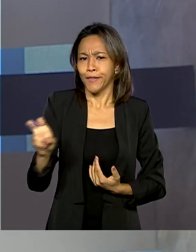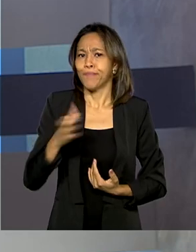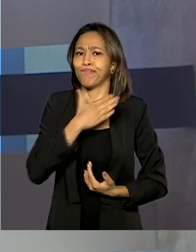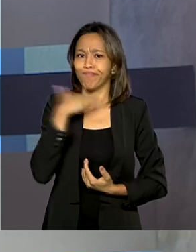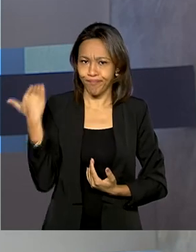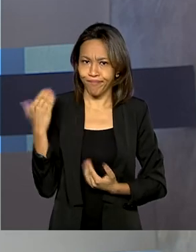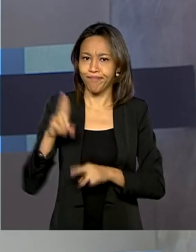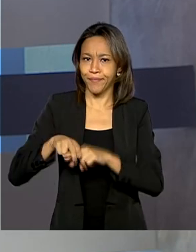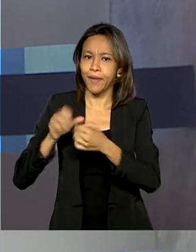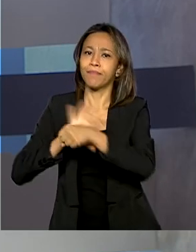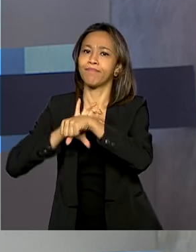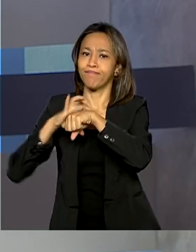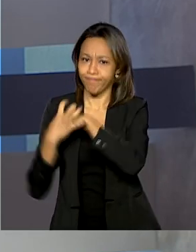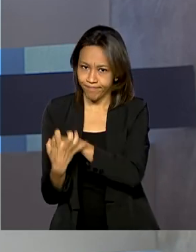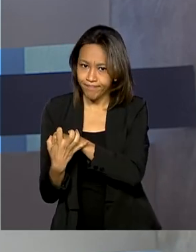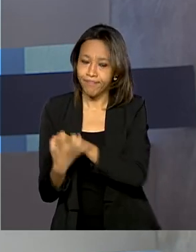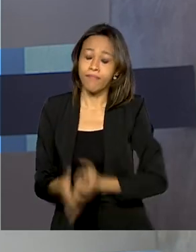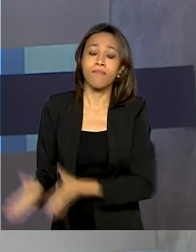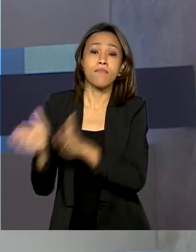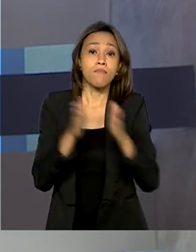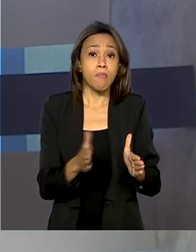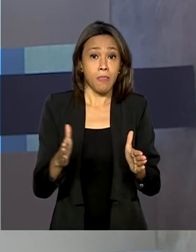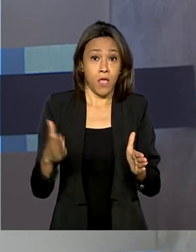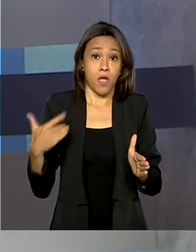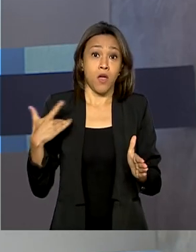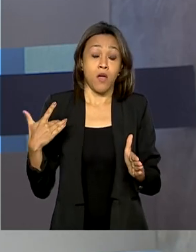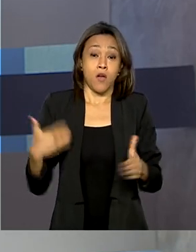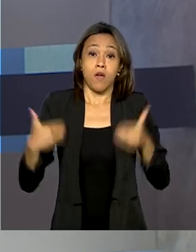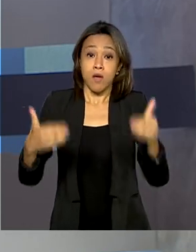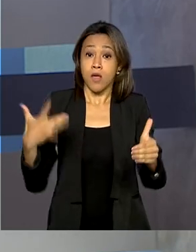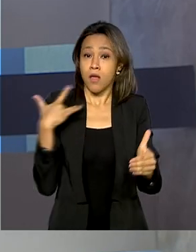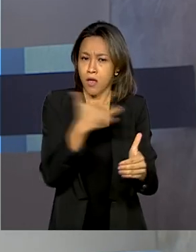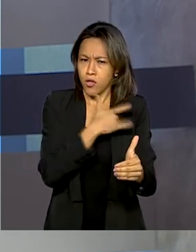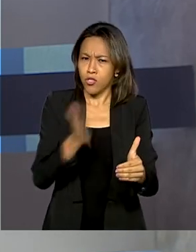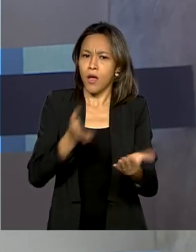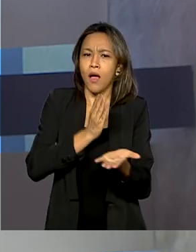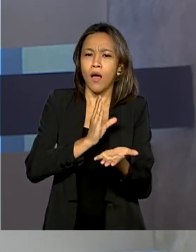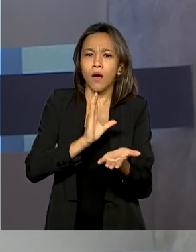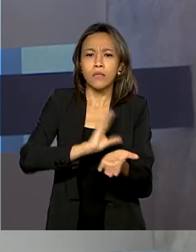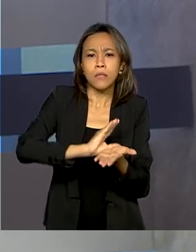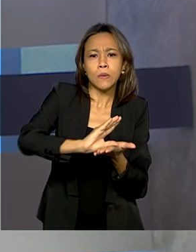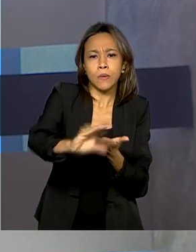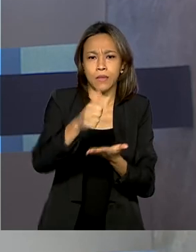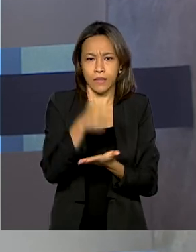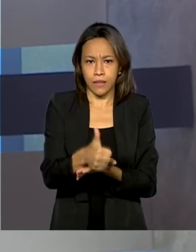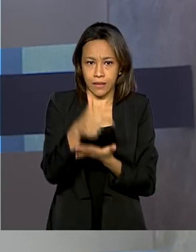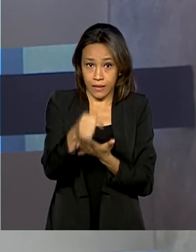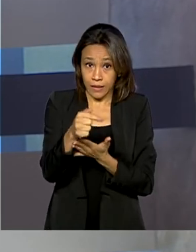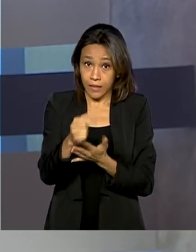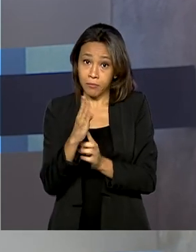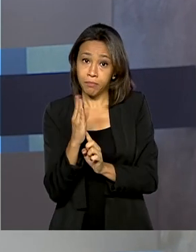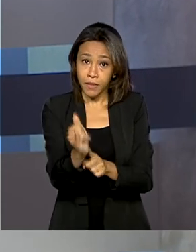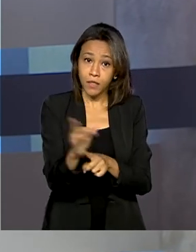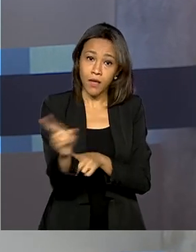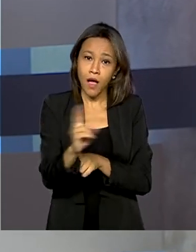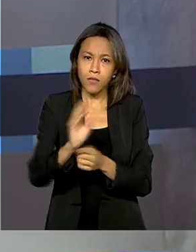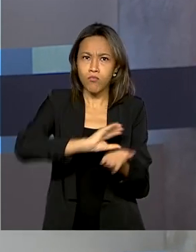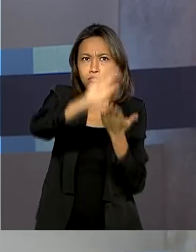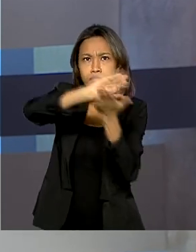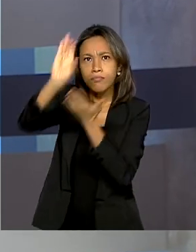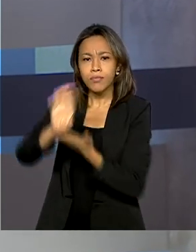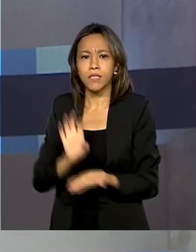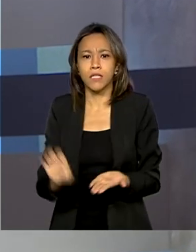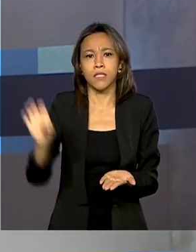coronavírus. O Ministério da Saúde já enviou mais de R 177 bilhões aos estados e municípios